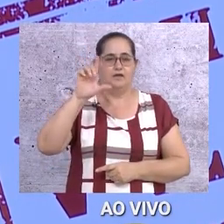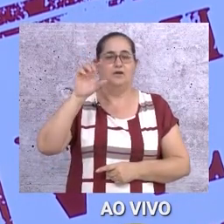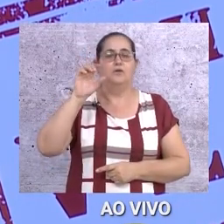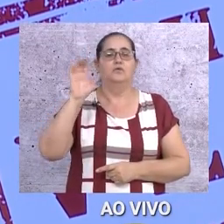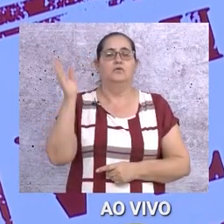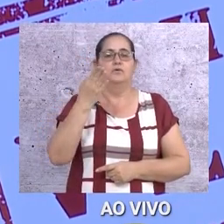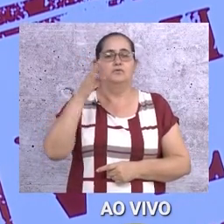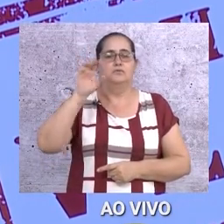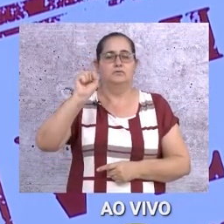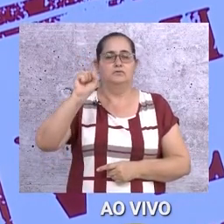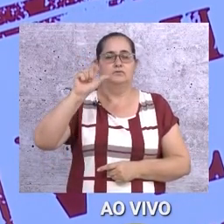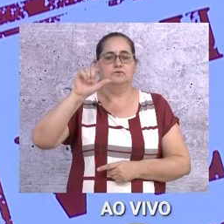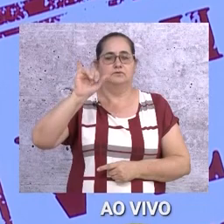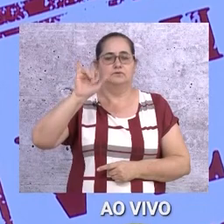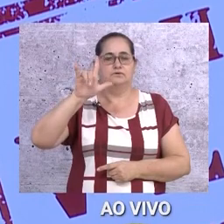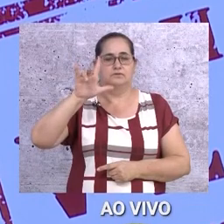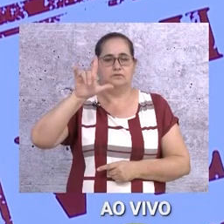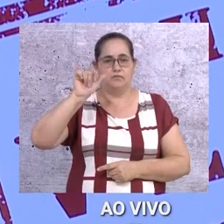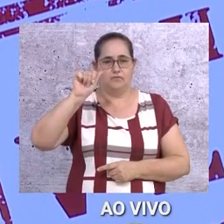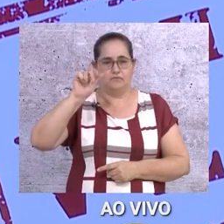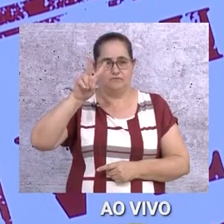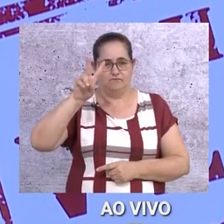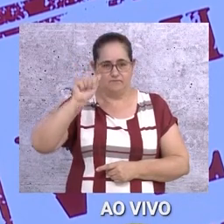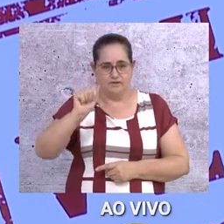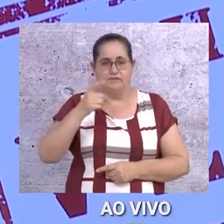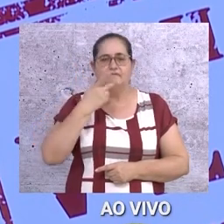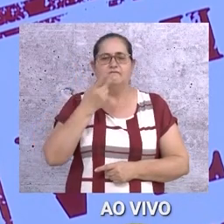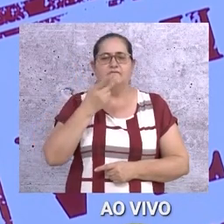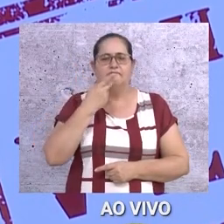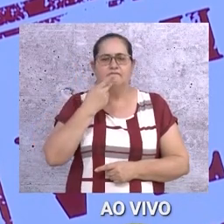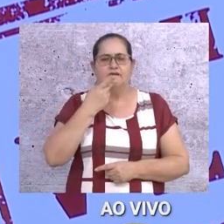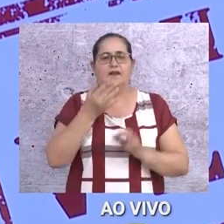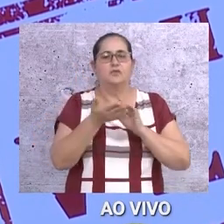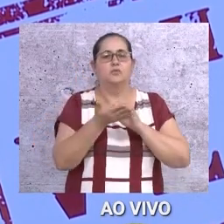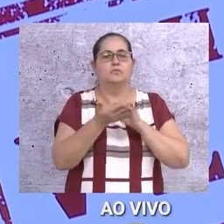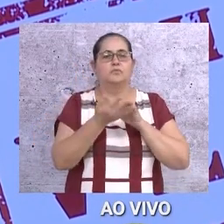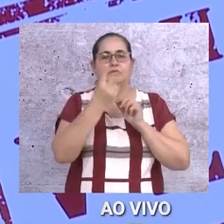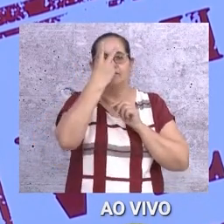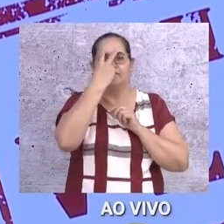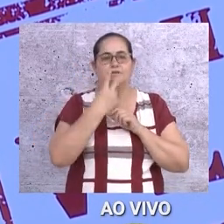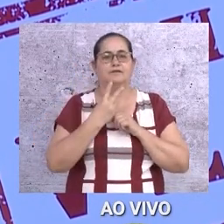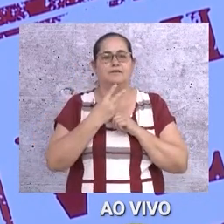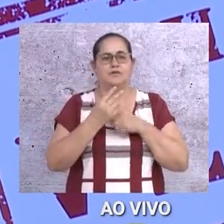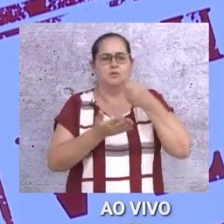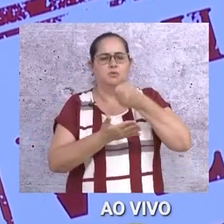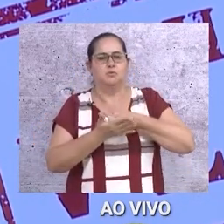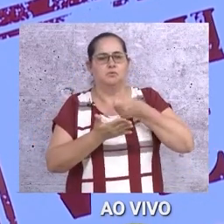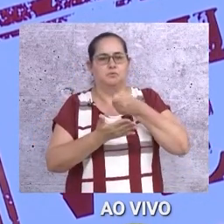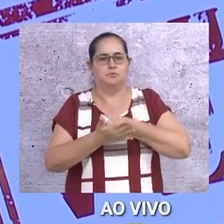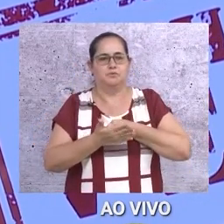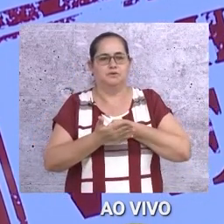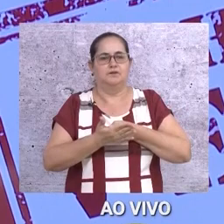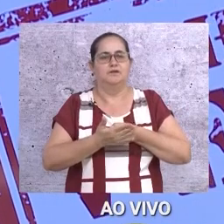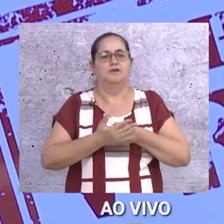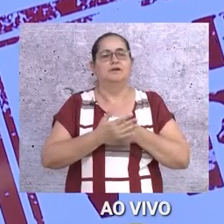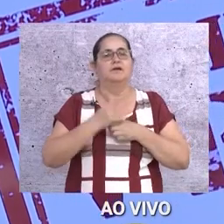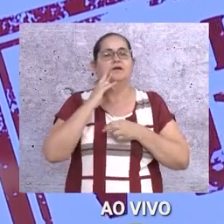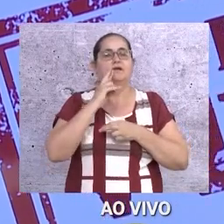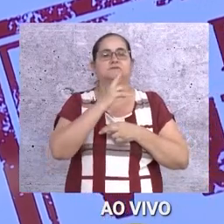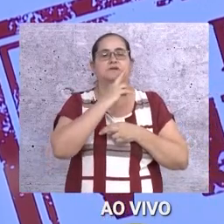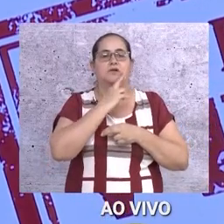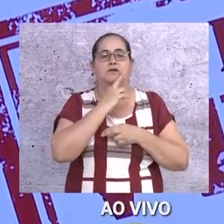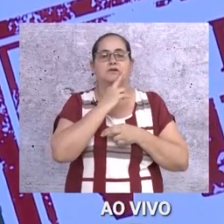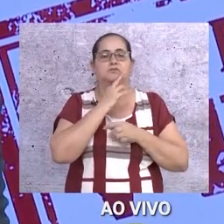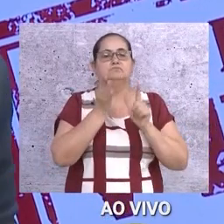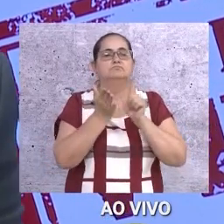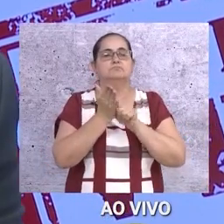Projeto muito importante, que ele fala do braile, nos obriga o braile nos restaurantes, nos